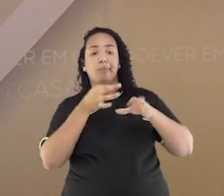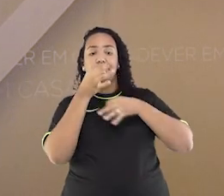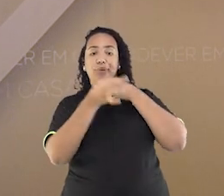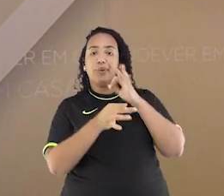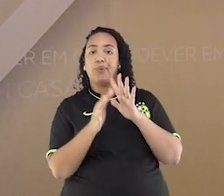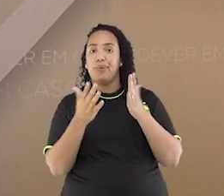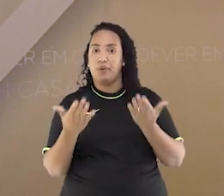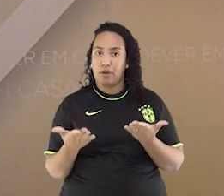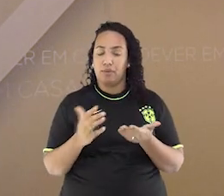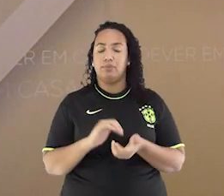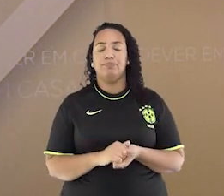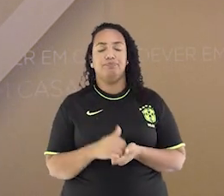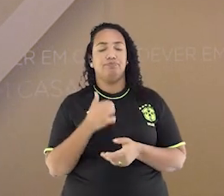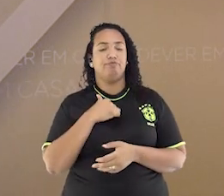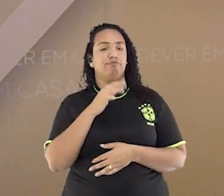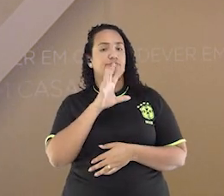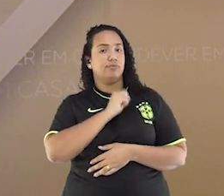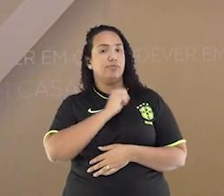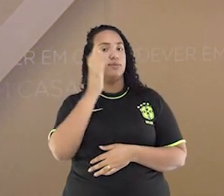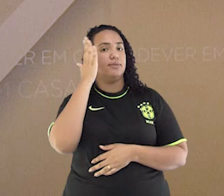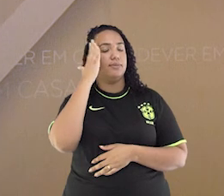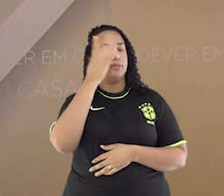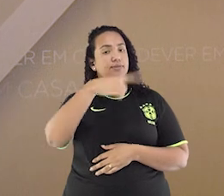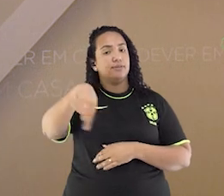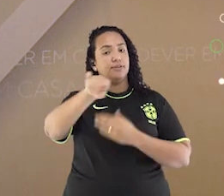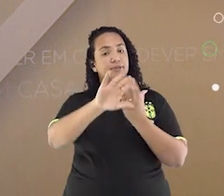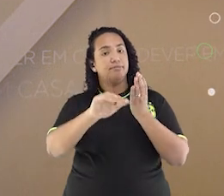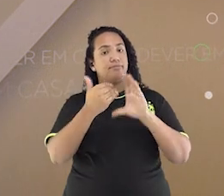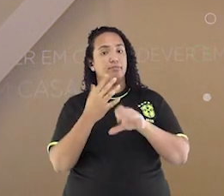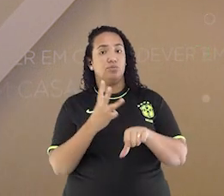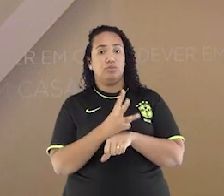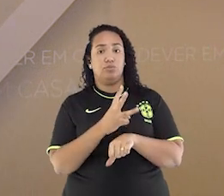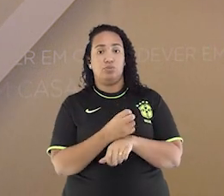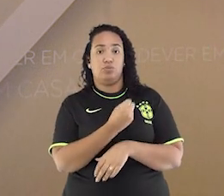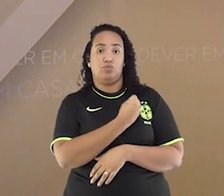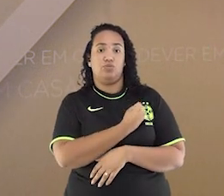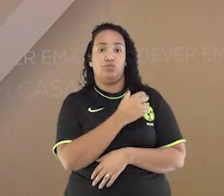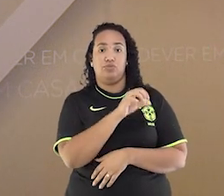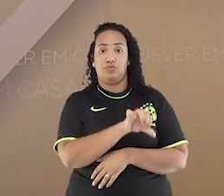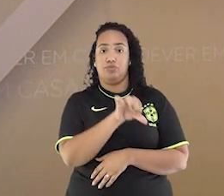Adoraria ter essa devolutiva pelo nosso WhatsApp, que o número é